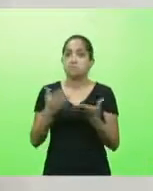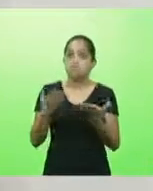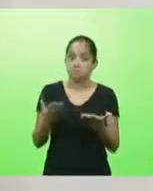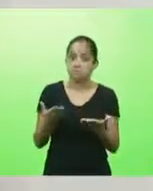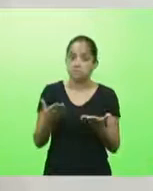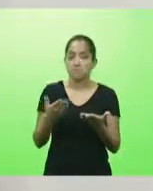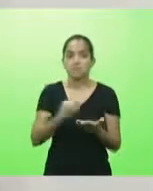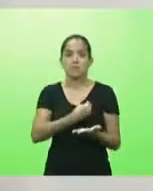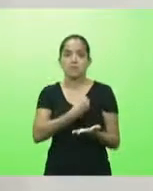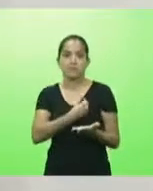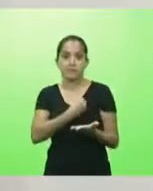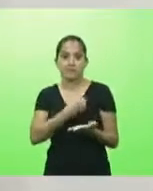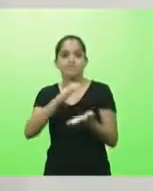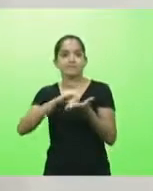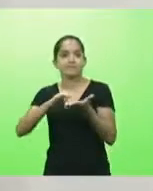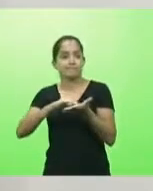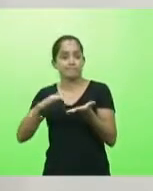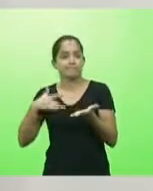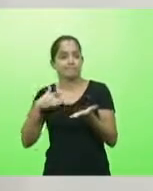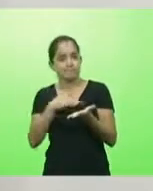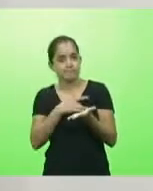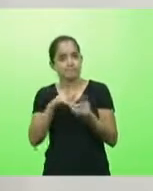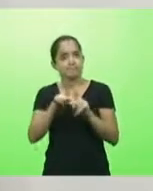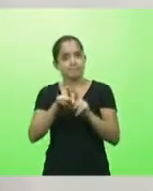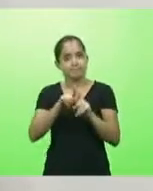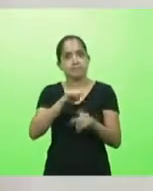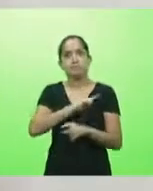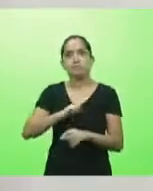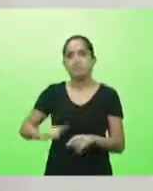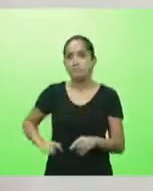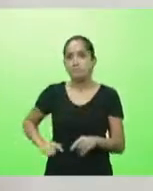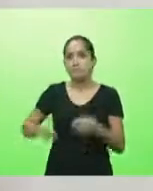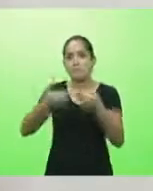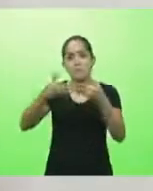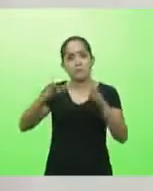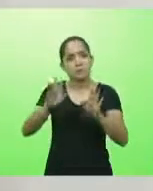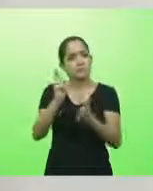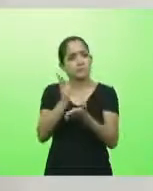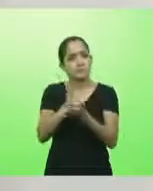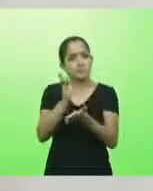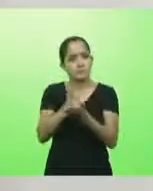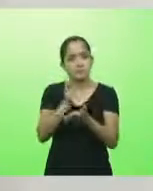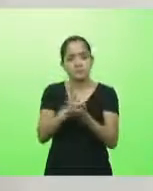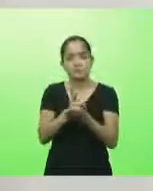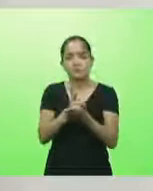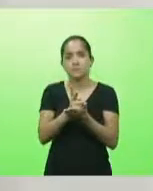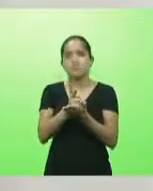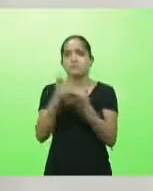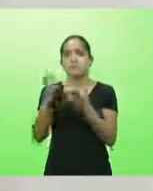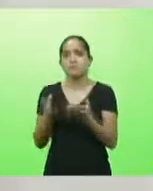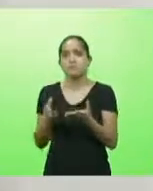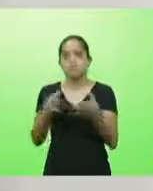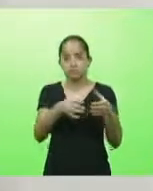presença do secretário de Saúde, do próprio governador, a porta nunca esteve fechada, todos os membros do